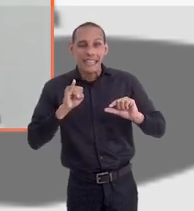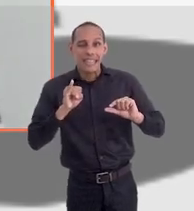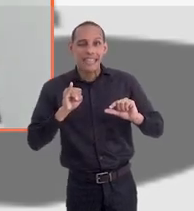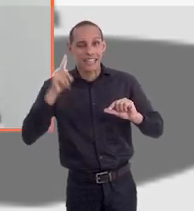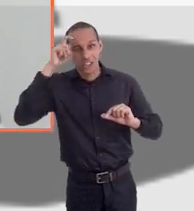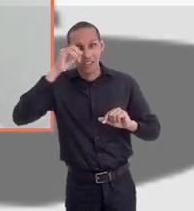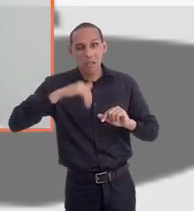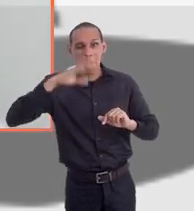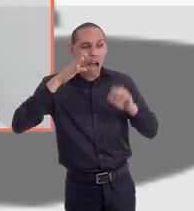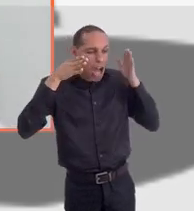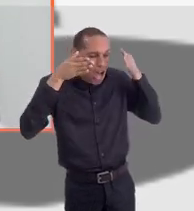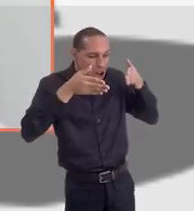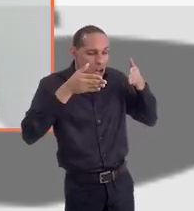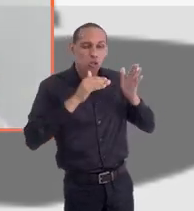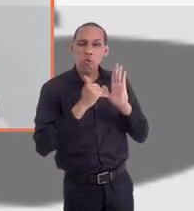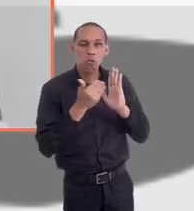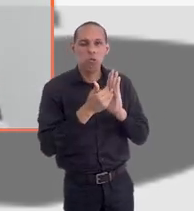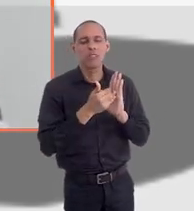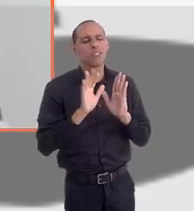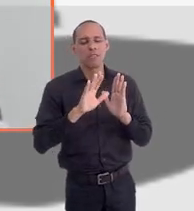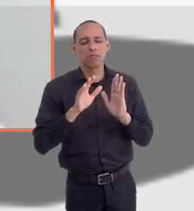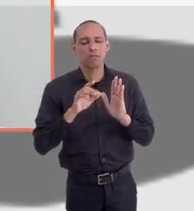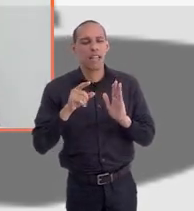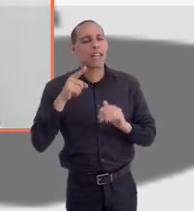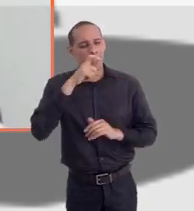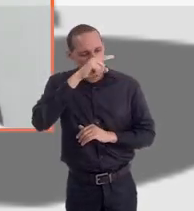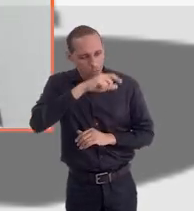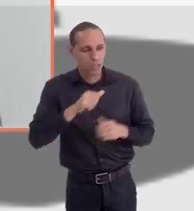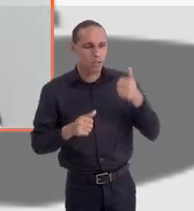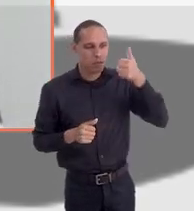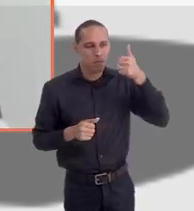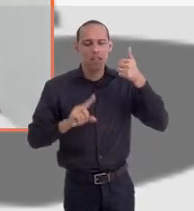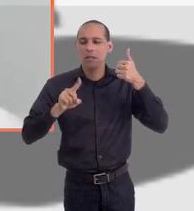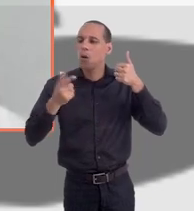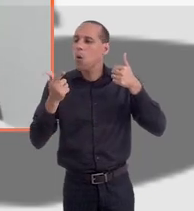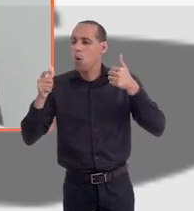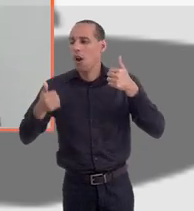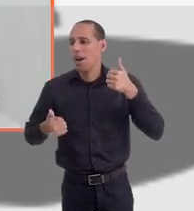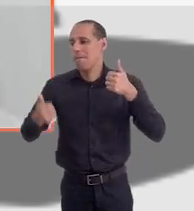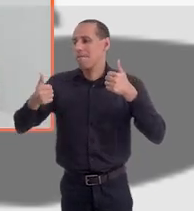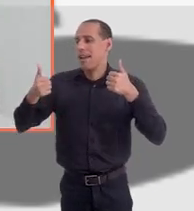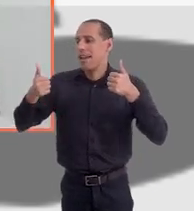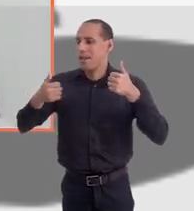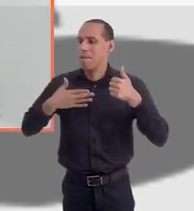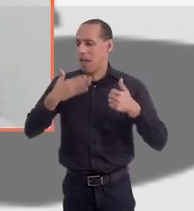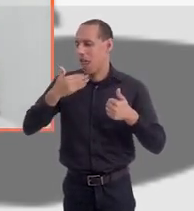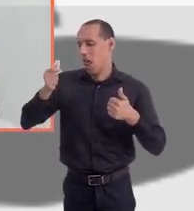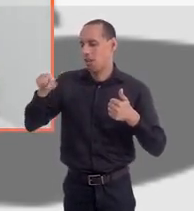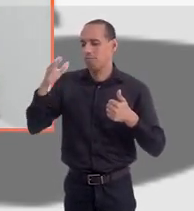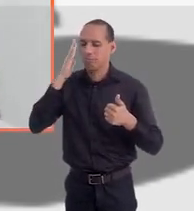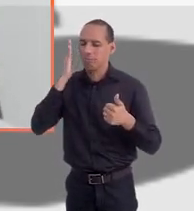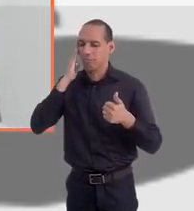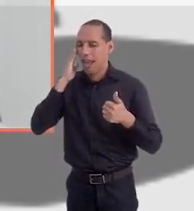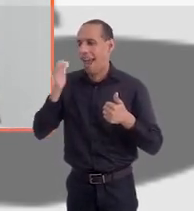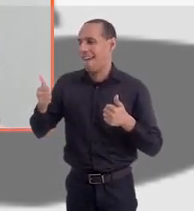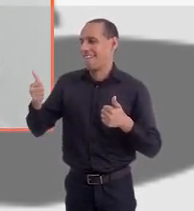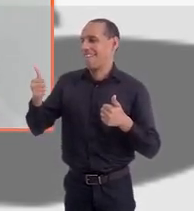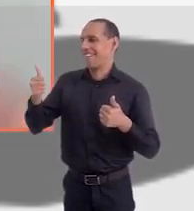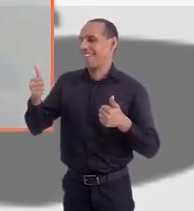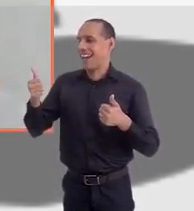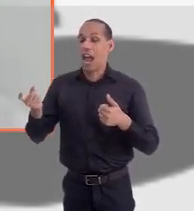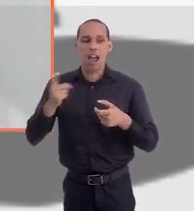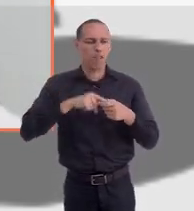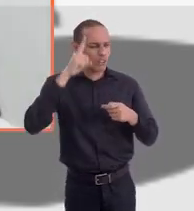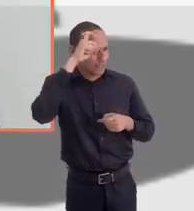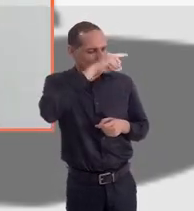também. Então, está com um grau de dificuldade maior? Faz aquela, depois você faz uma outra que você domina mais. Para te dar um ânimo, te dar um upzinho. Pô, estou acertando, está